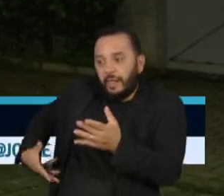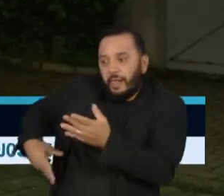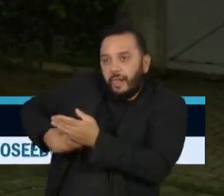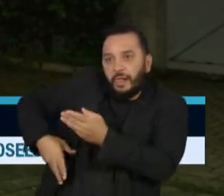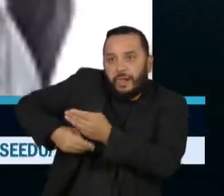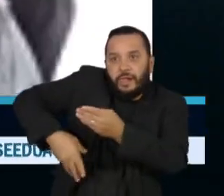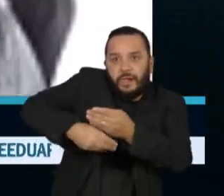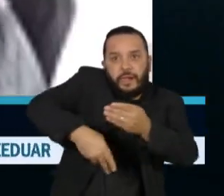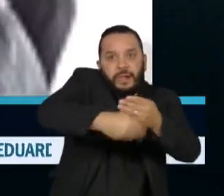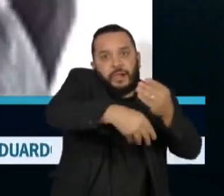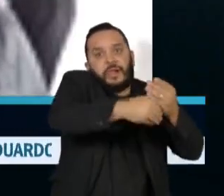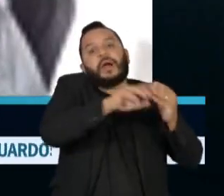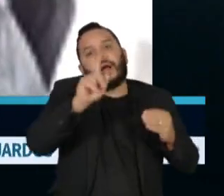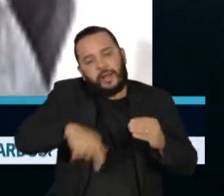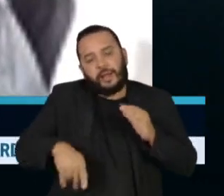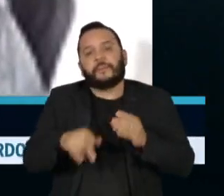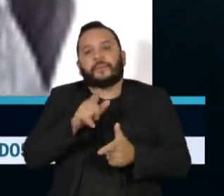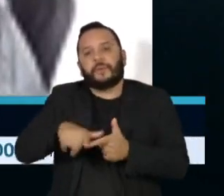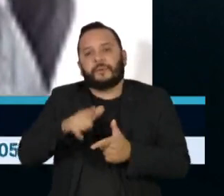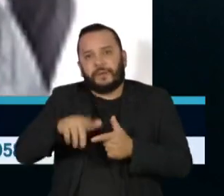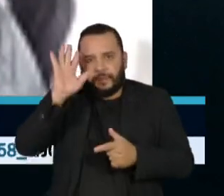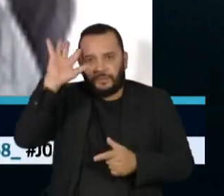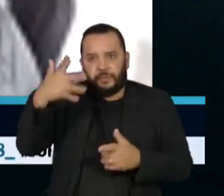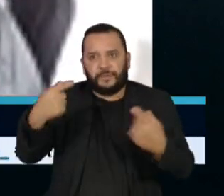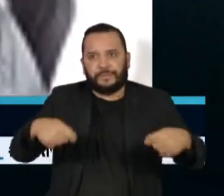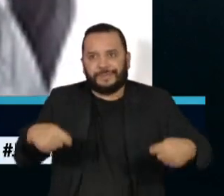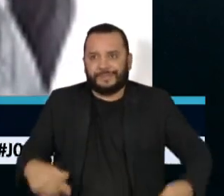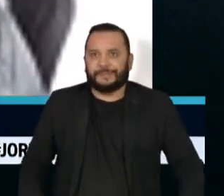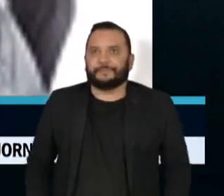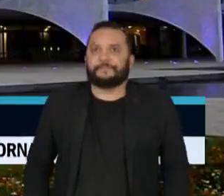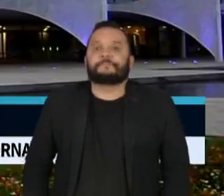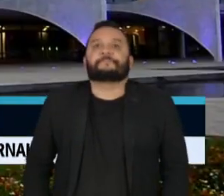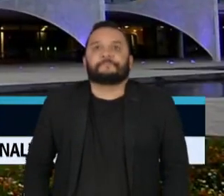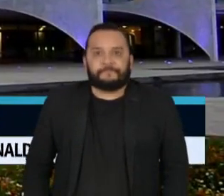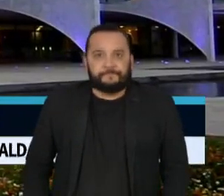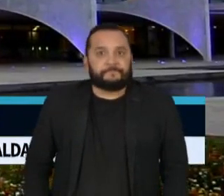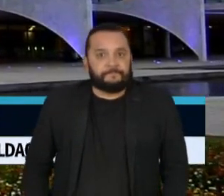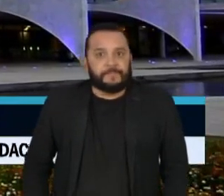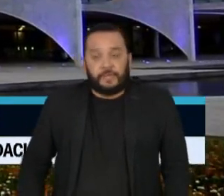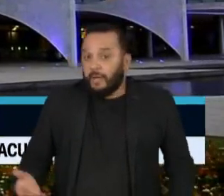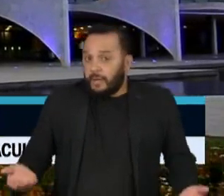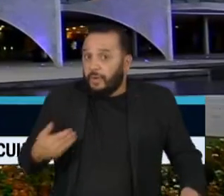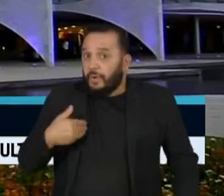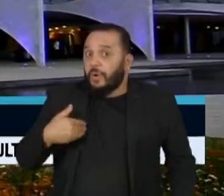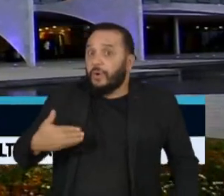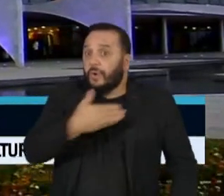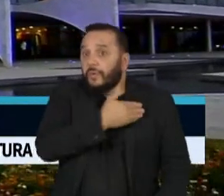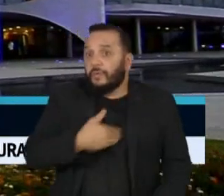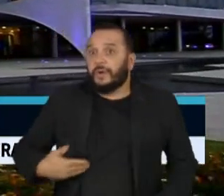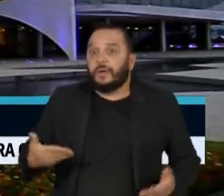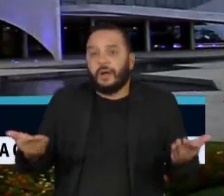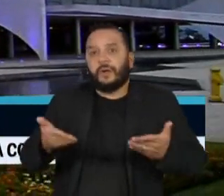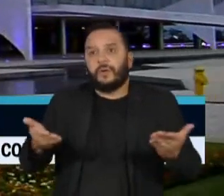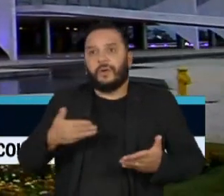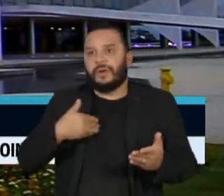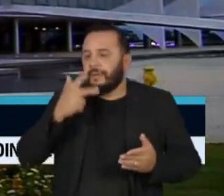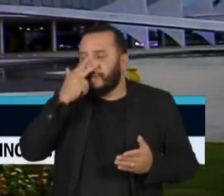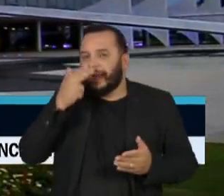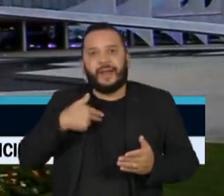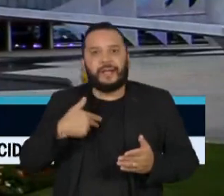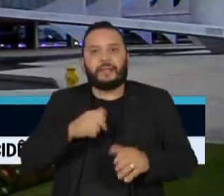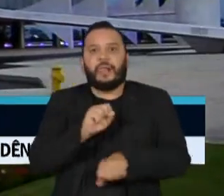terá que enfrentar. Esse governo ficou conhecido como o governo que acabou represando mais